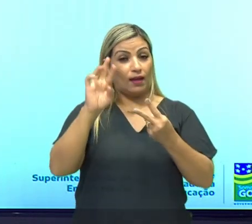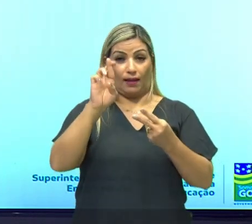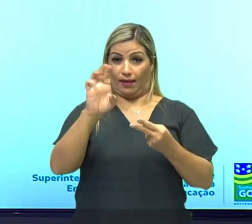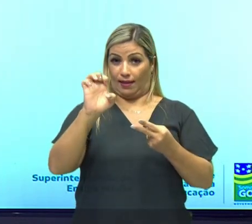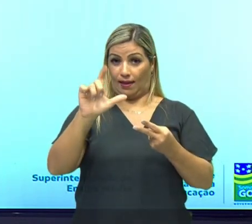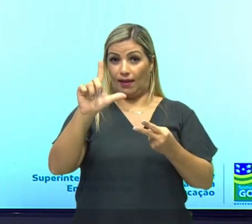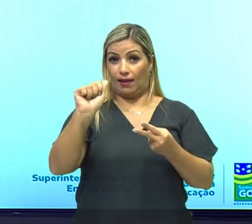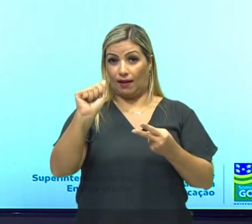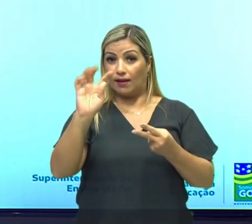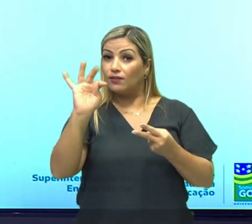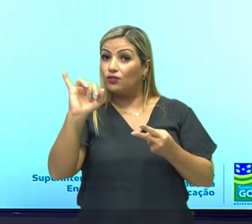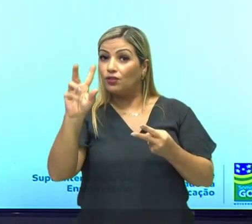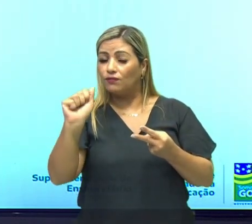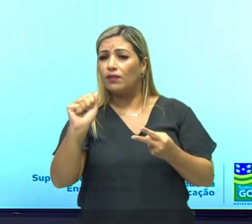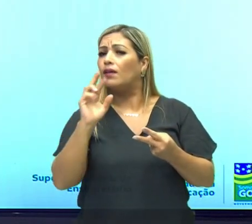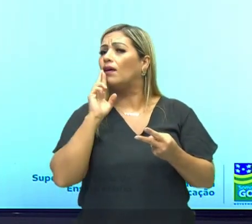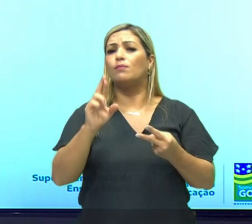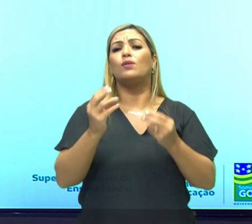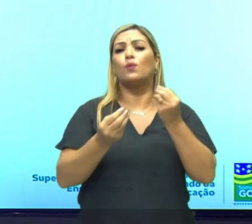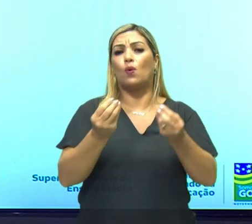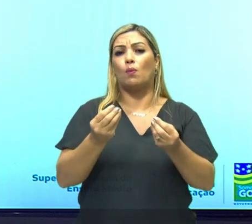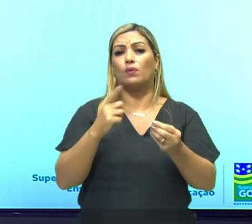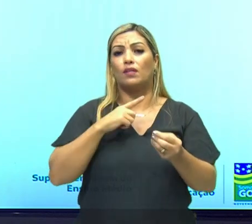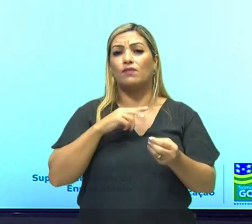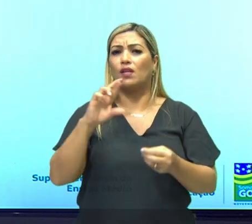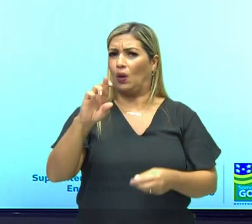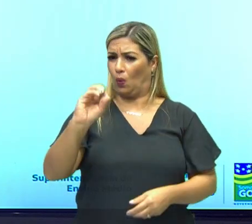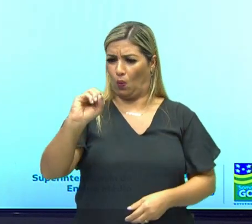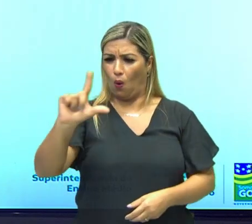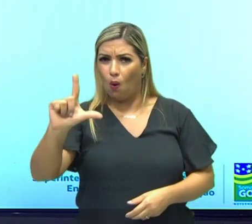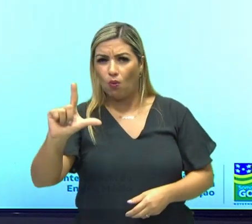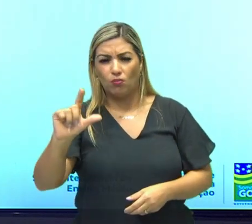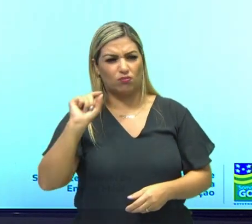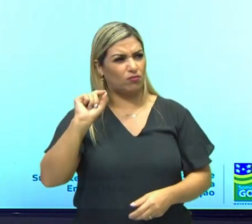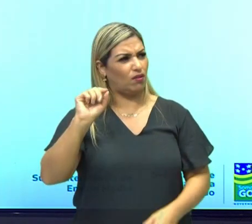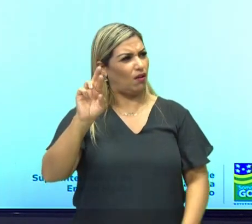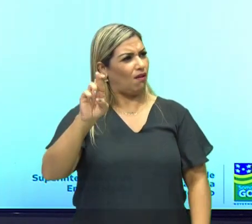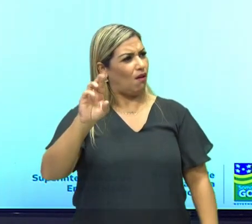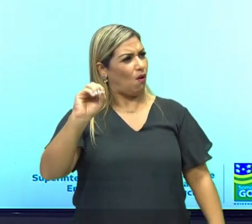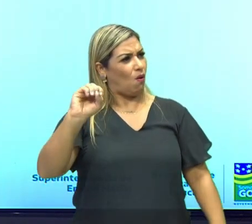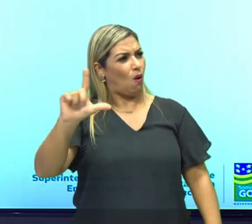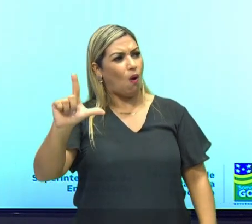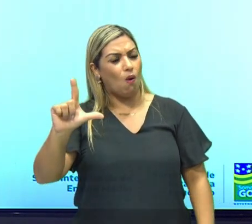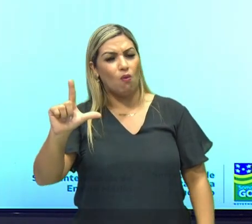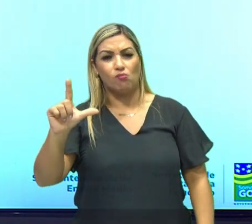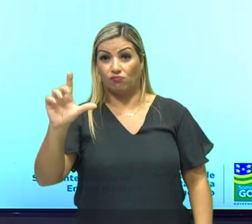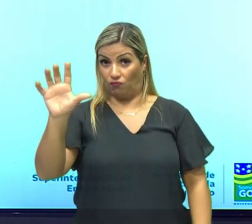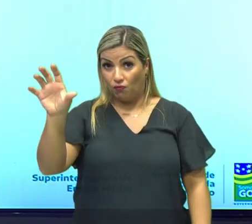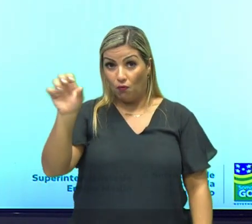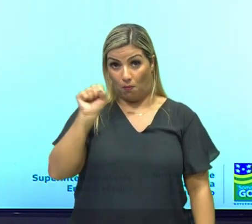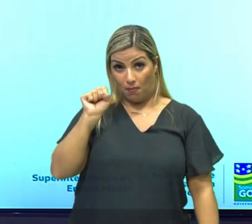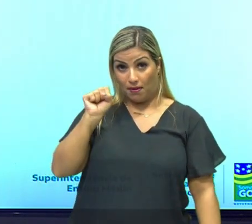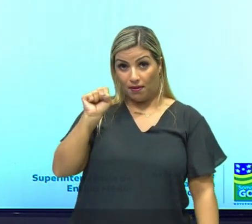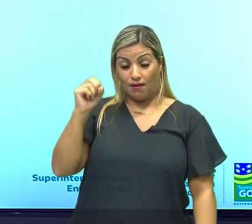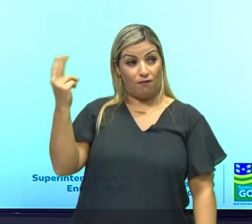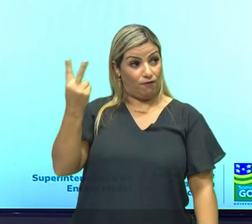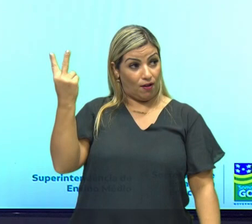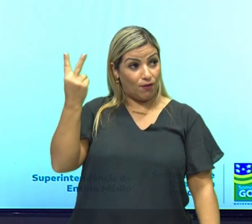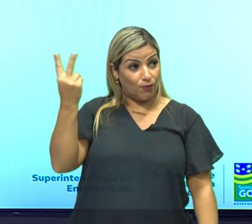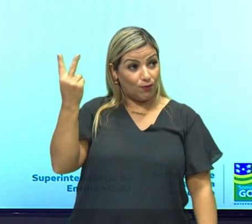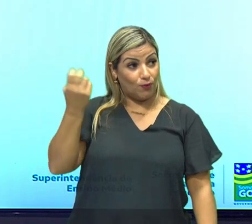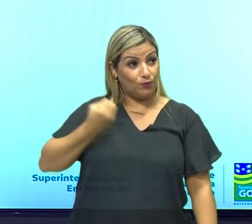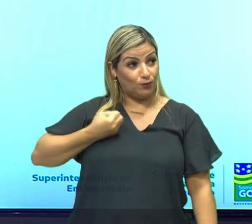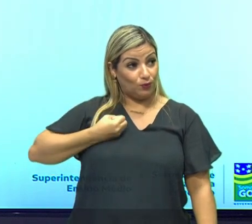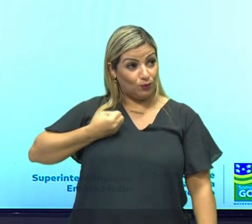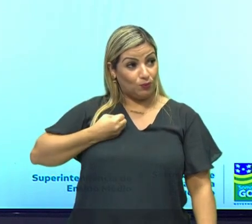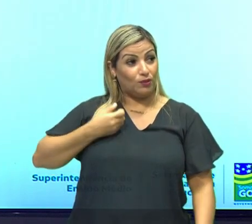coisa para responder, eu tenho que fazer o ROL. Professor, o que é ROL? ROL, eu vou pegar esses valores que as